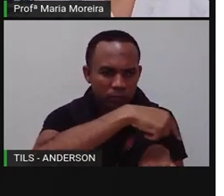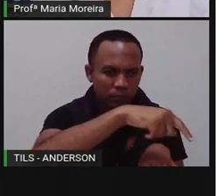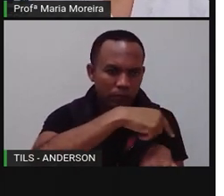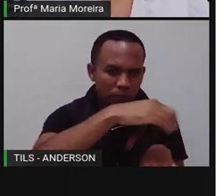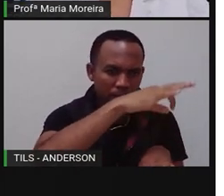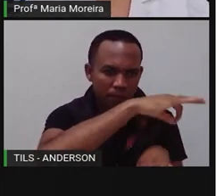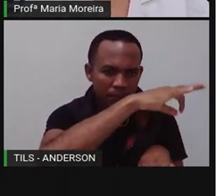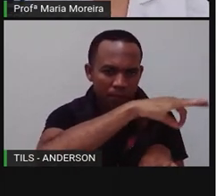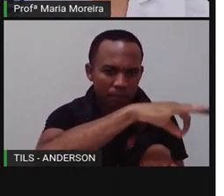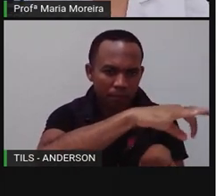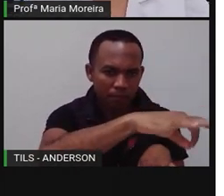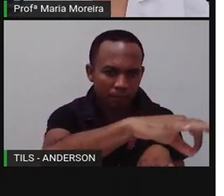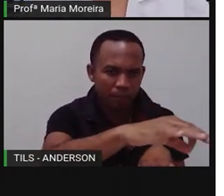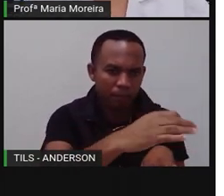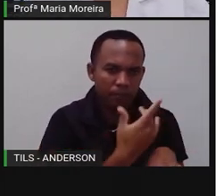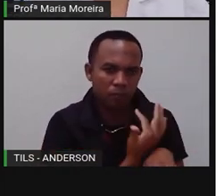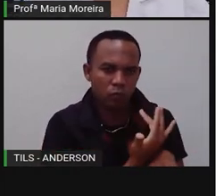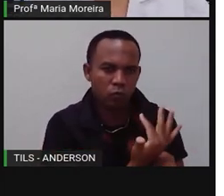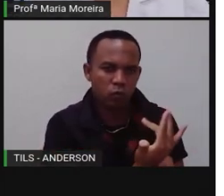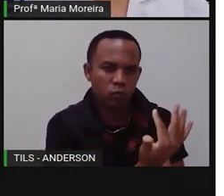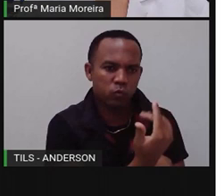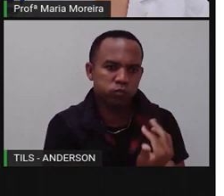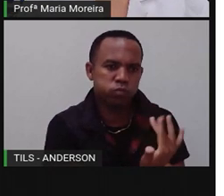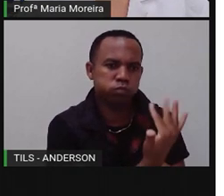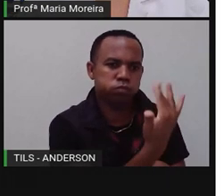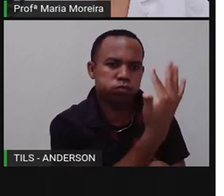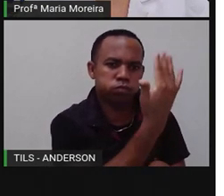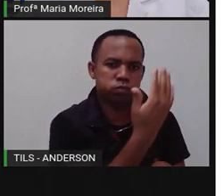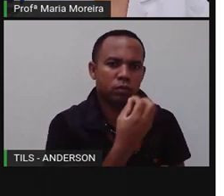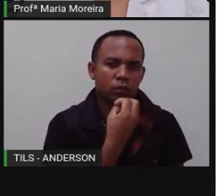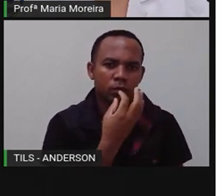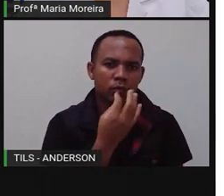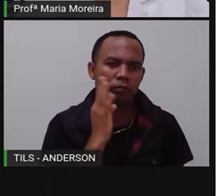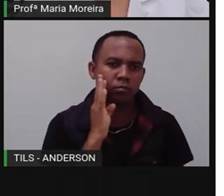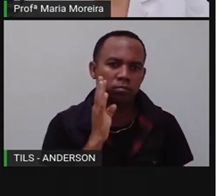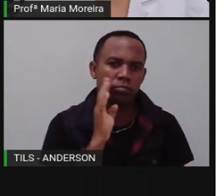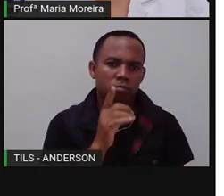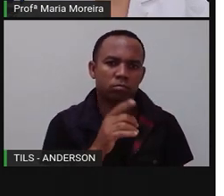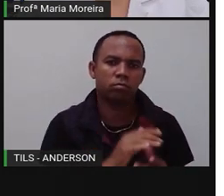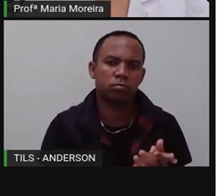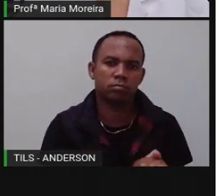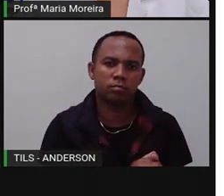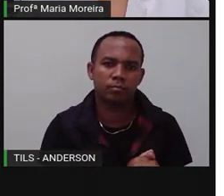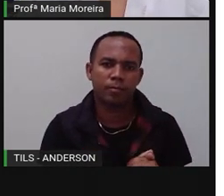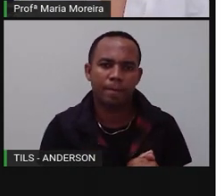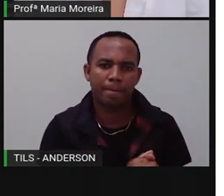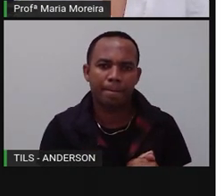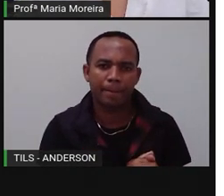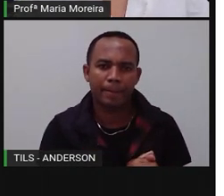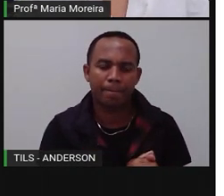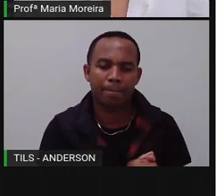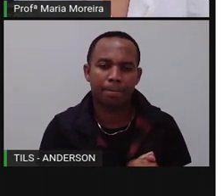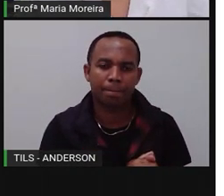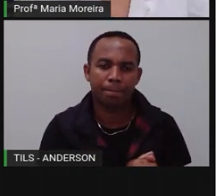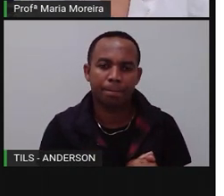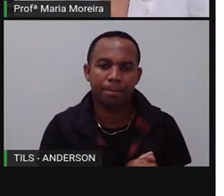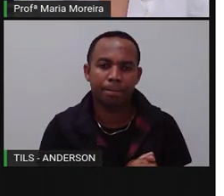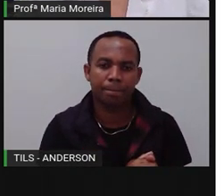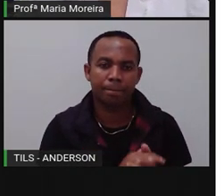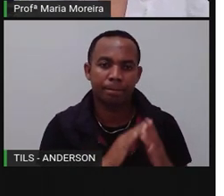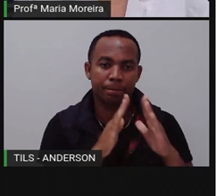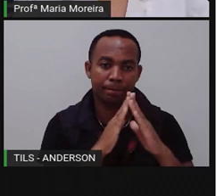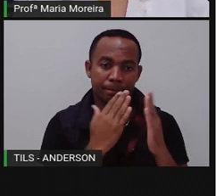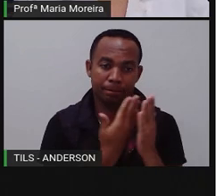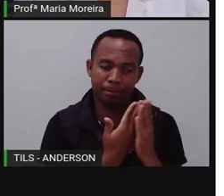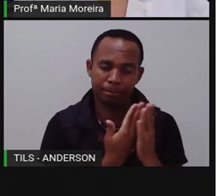plantam, tá? E sabem que vão colher coisas bacanas, porque o sol é bem fértil. Bom, estudos